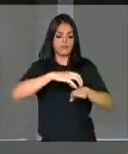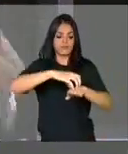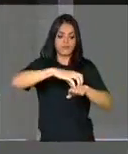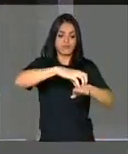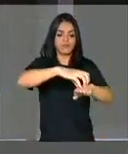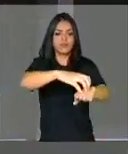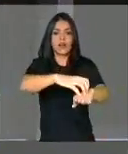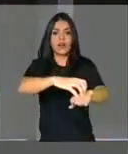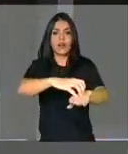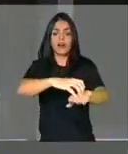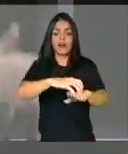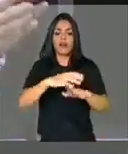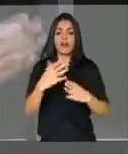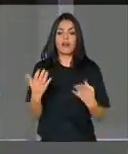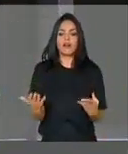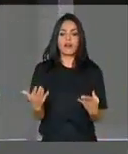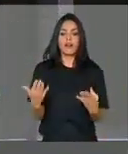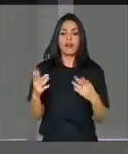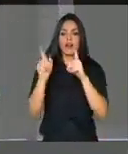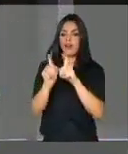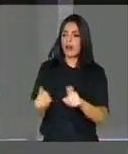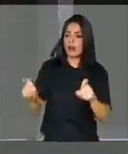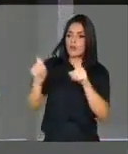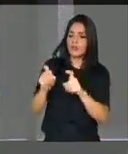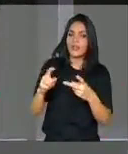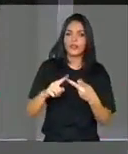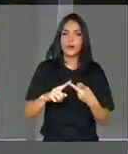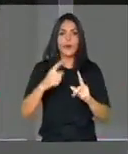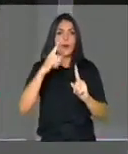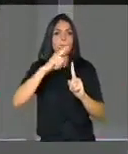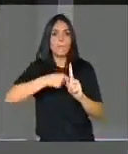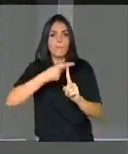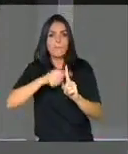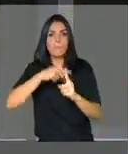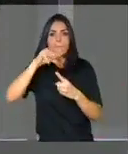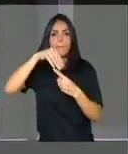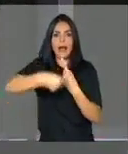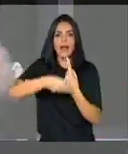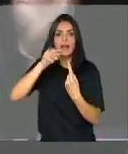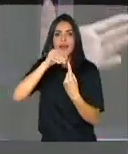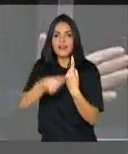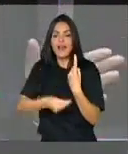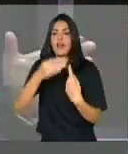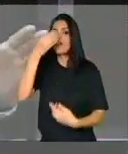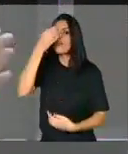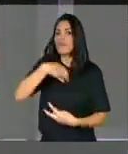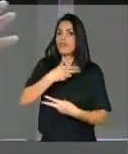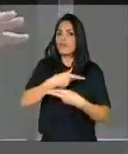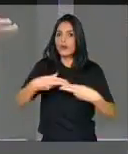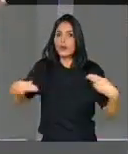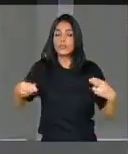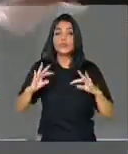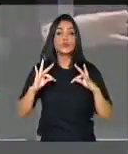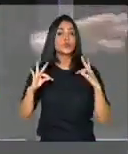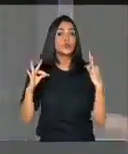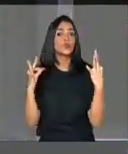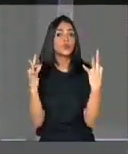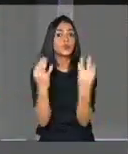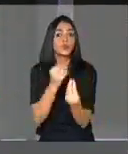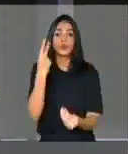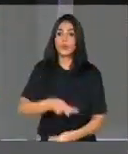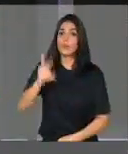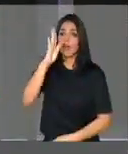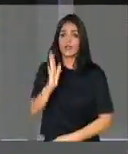a bananas, de computadores a eletrodomésticos. Então, sim, tudo no